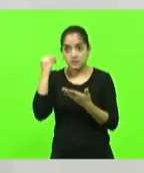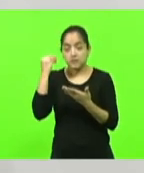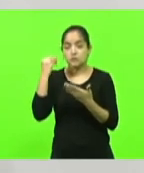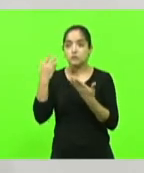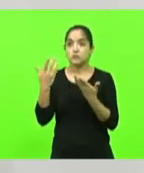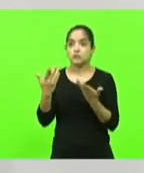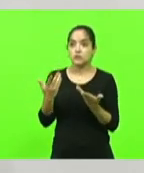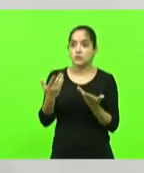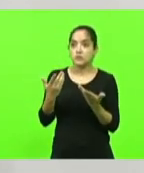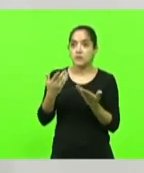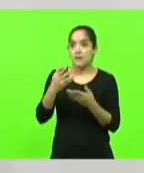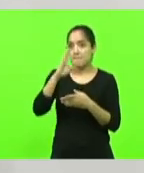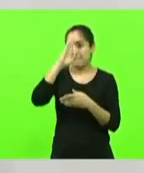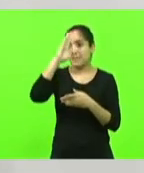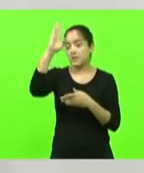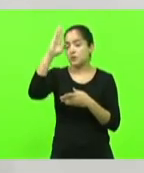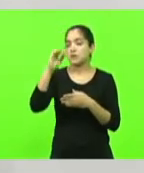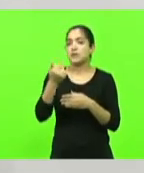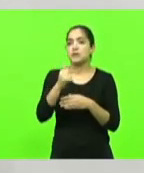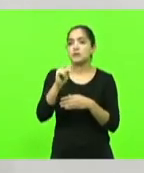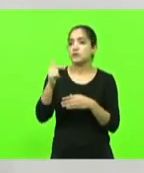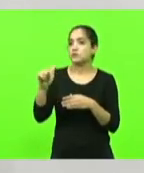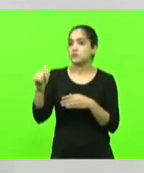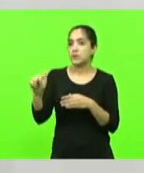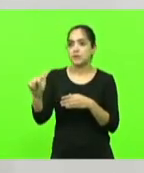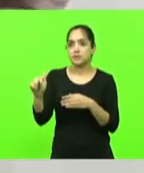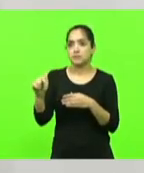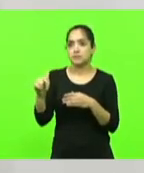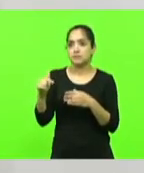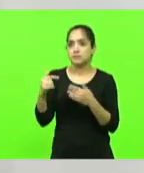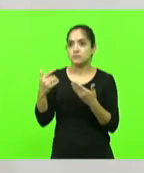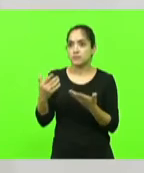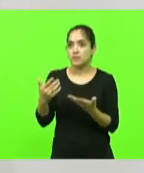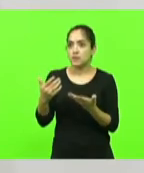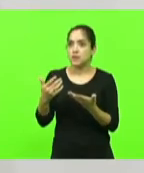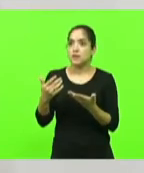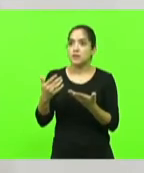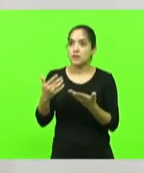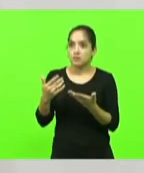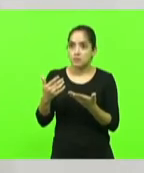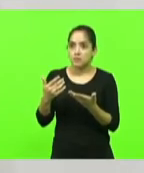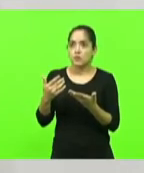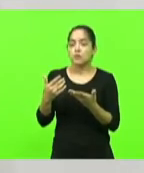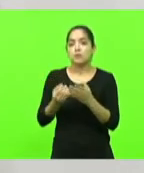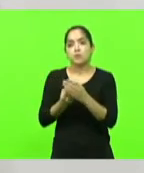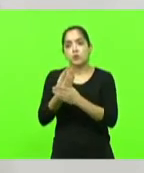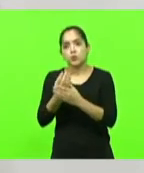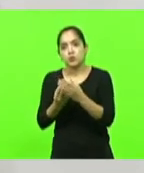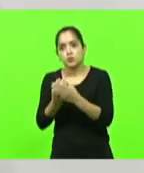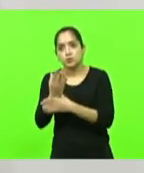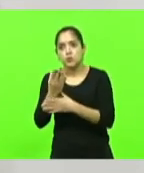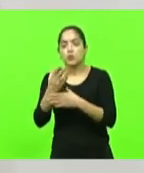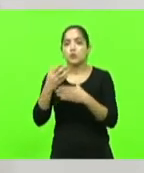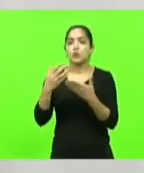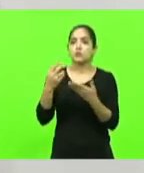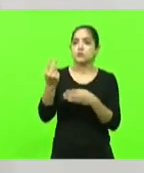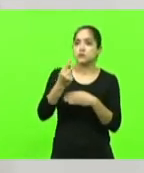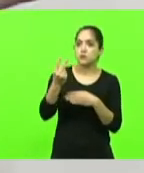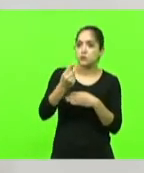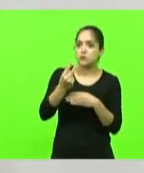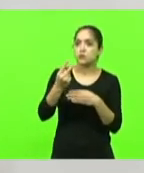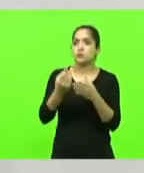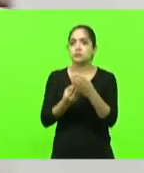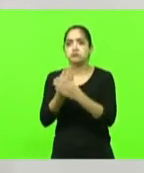não somos prioridade nós aqui nos gavamos né Berlano e que somos o maior produtor disso segundo o maior daquilo dos nossos